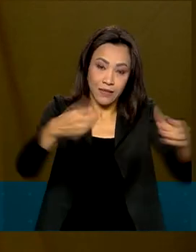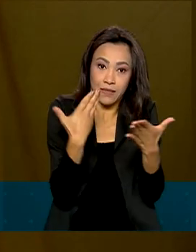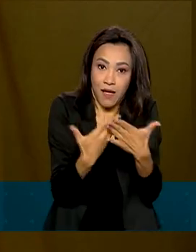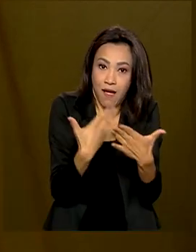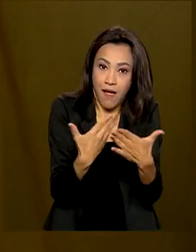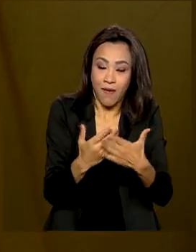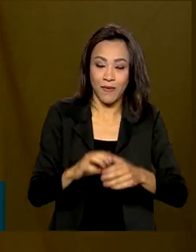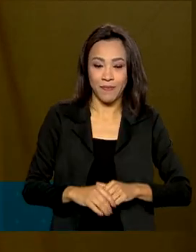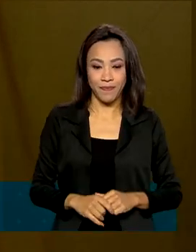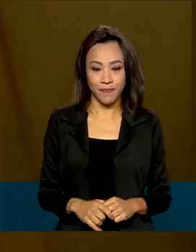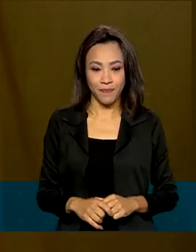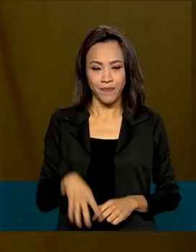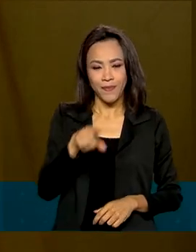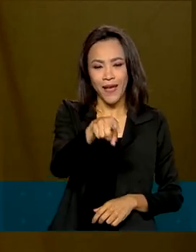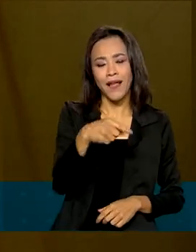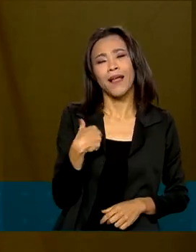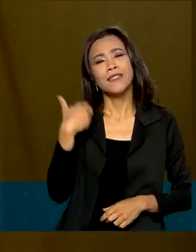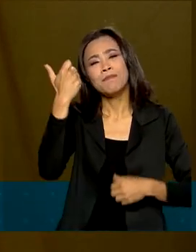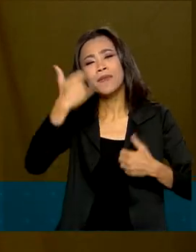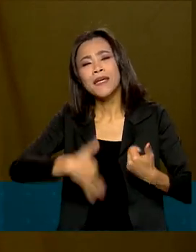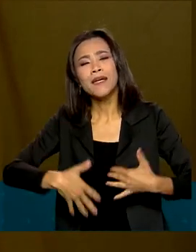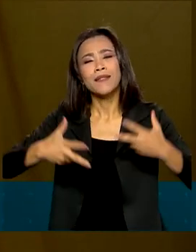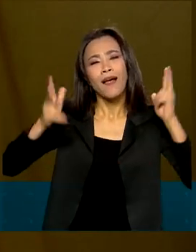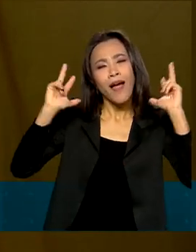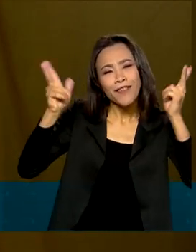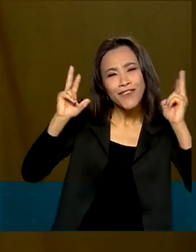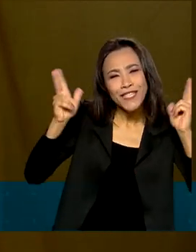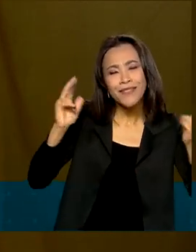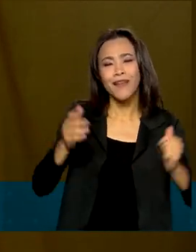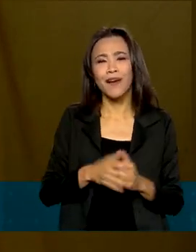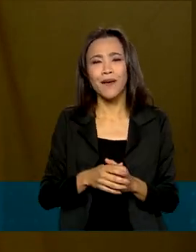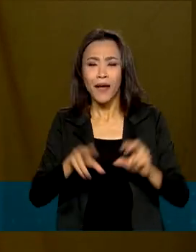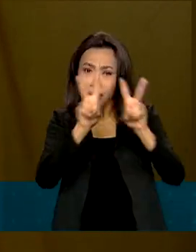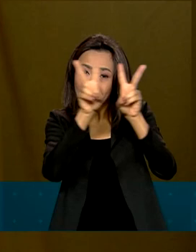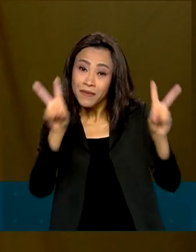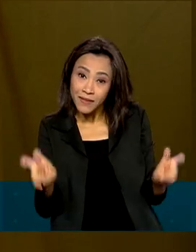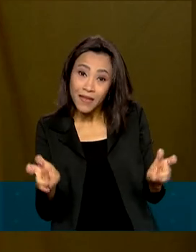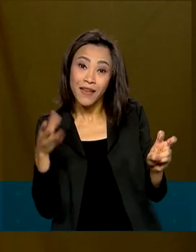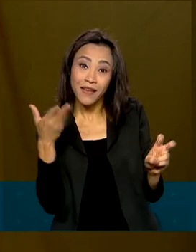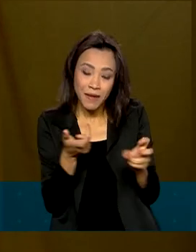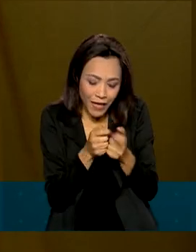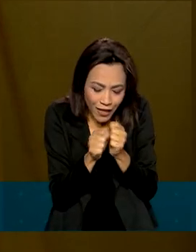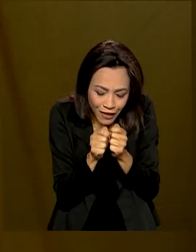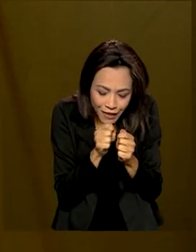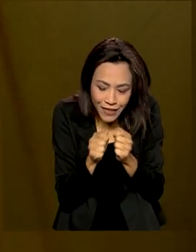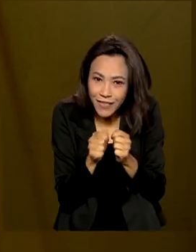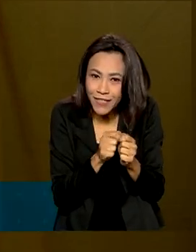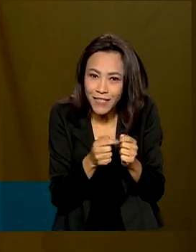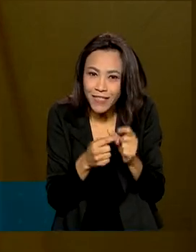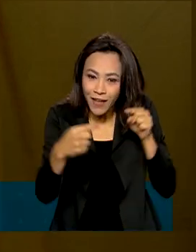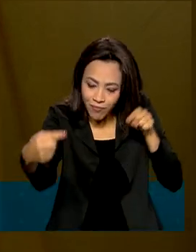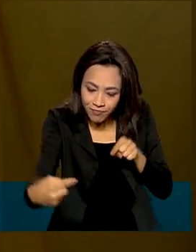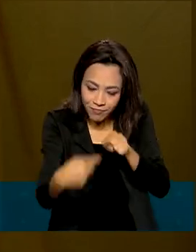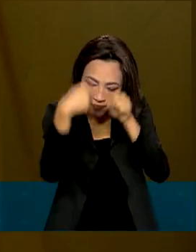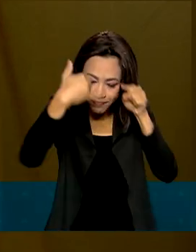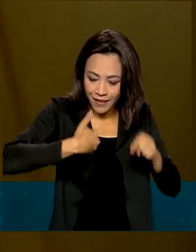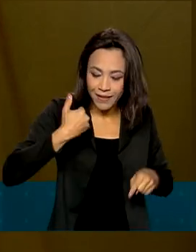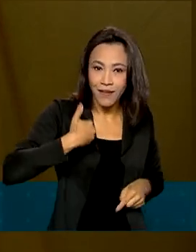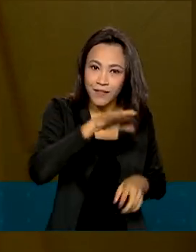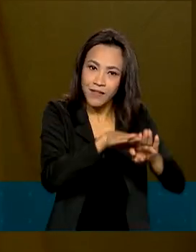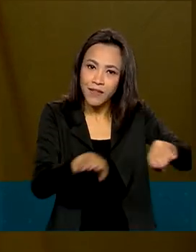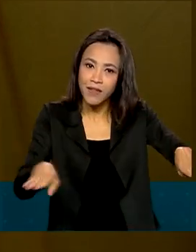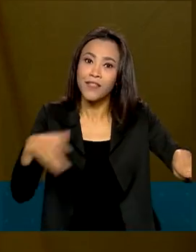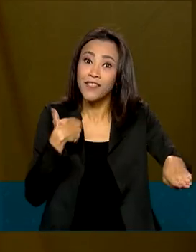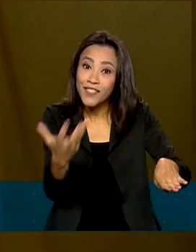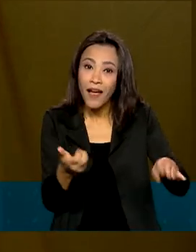da arte, da diversão, desse tema tão caro para as crianças, os games, essa aventura, a gente quer sensibilizar,